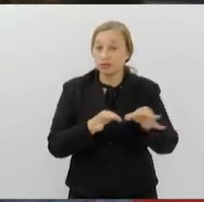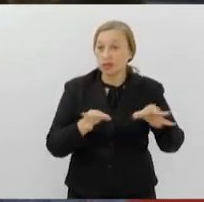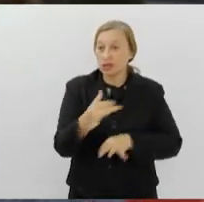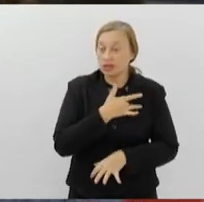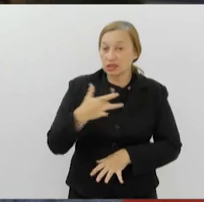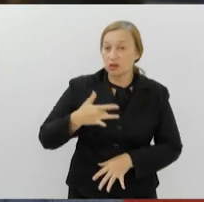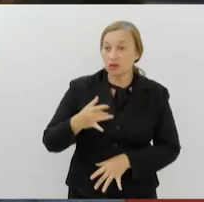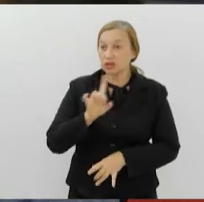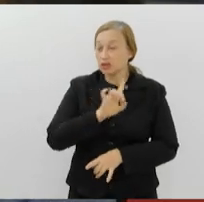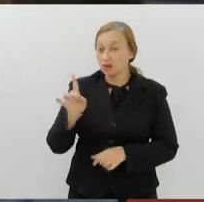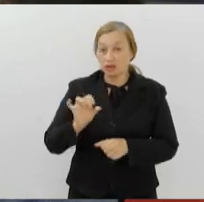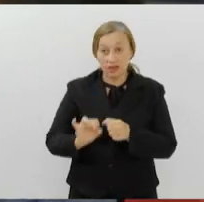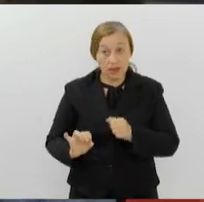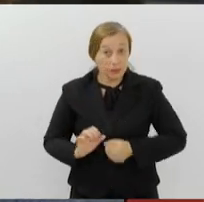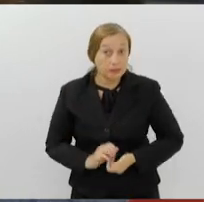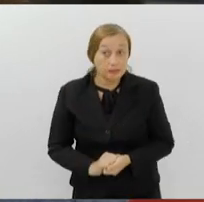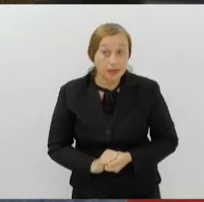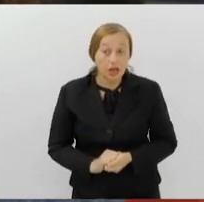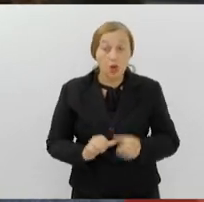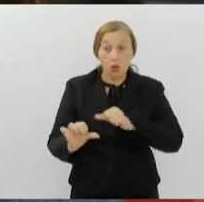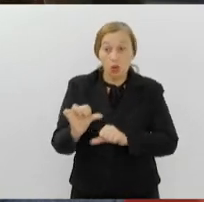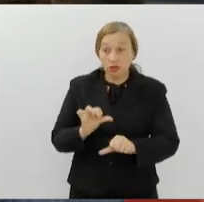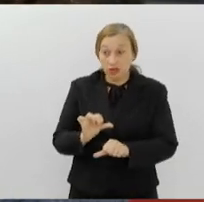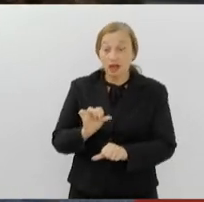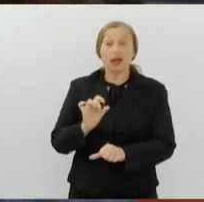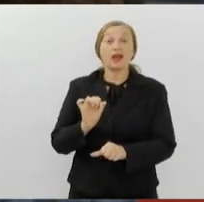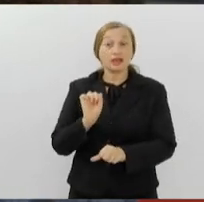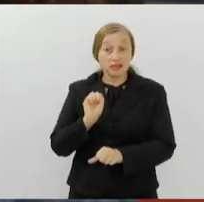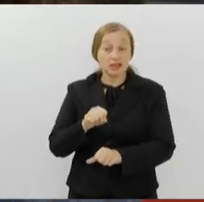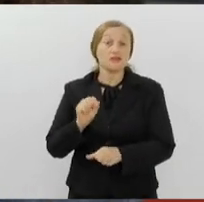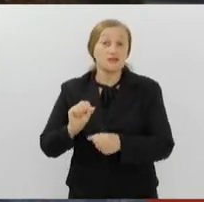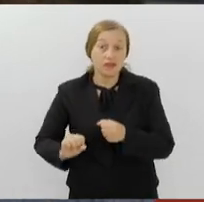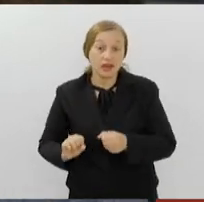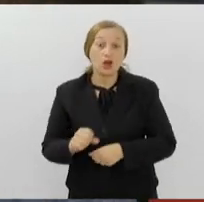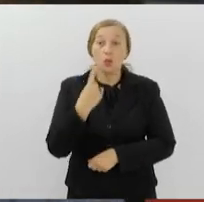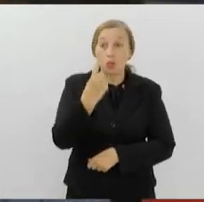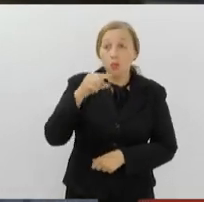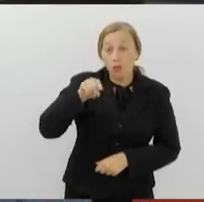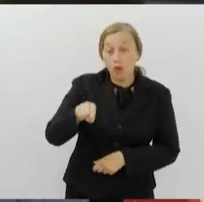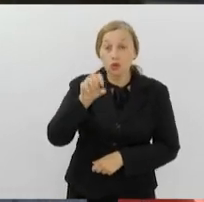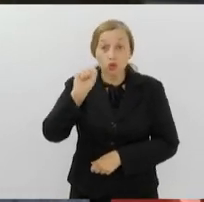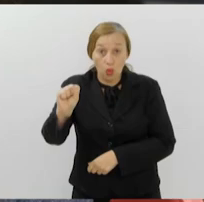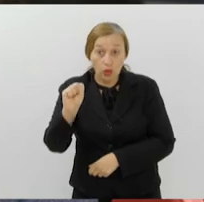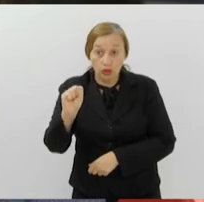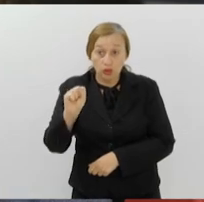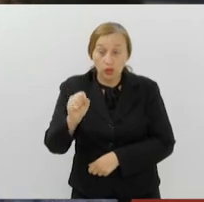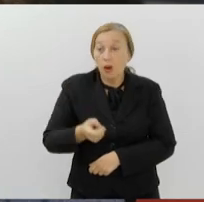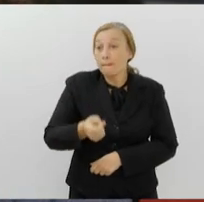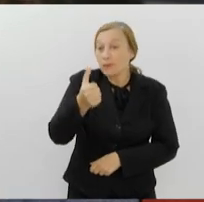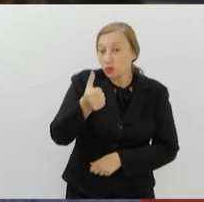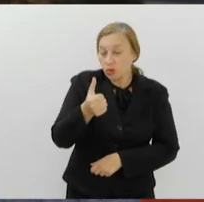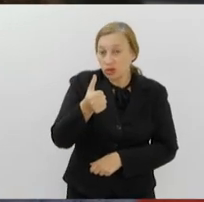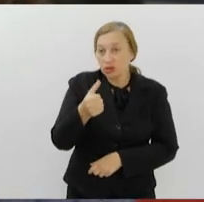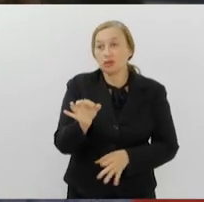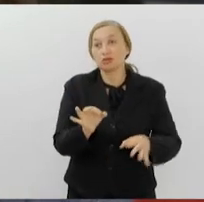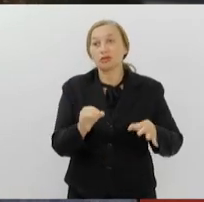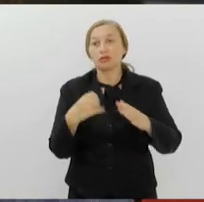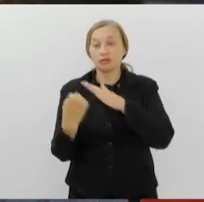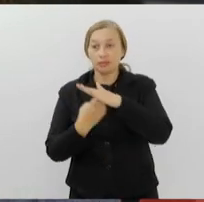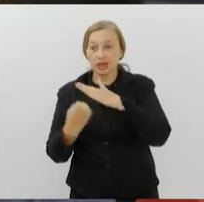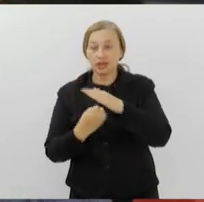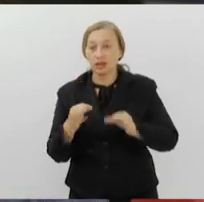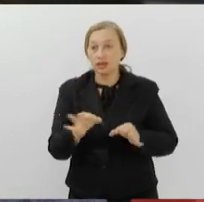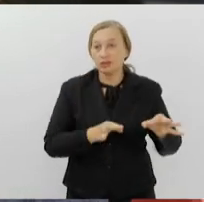mas isso, pelo contrário, ela não faz. E aí eu trouxe, inclusive, números, são 1,8. Multou muito pouco as operadoras de planos de saúde. E a